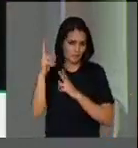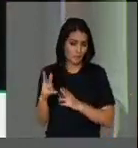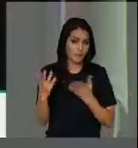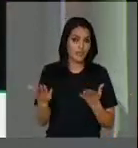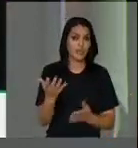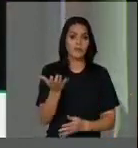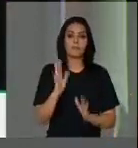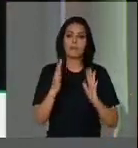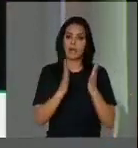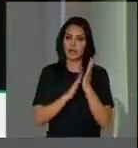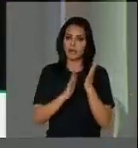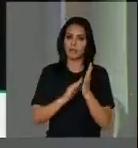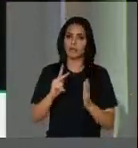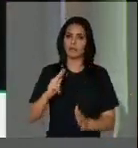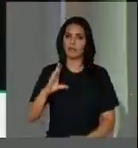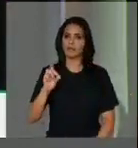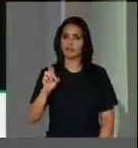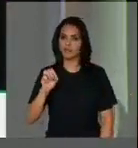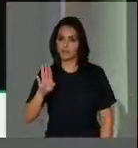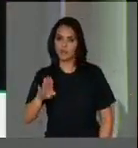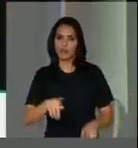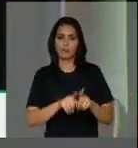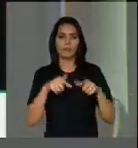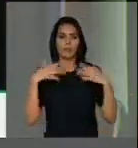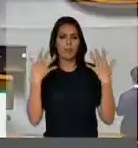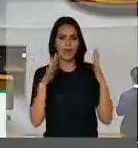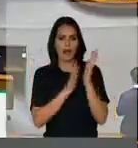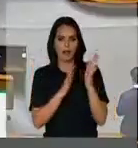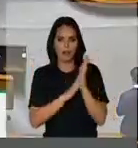PCdoB, parabéns à sua militância, parabéns à sua história.